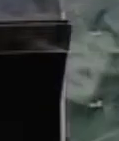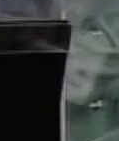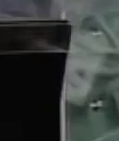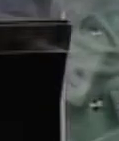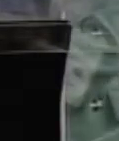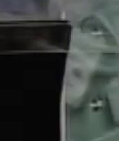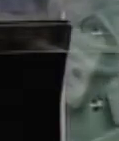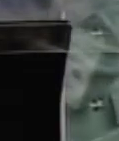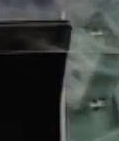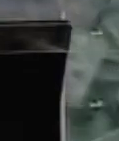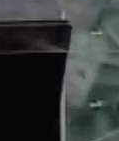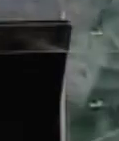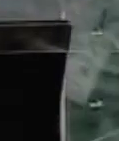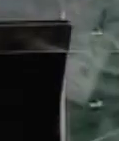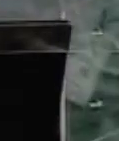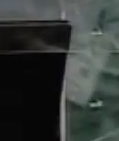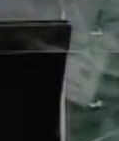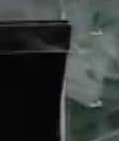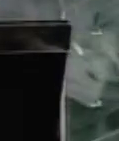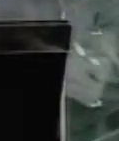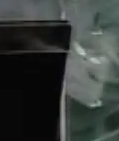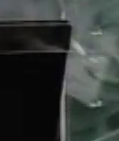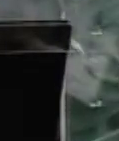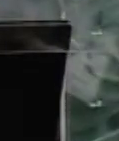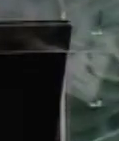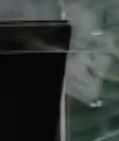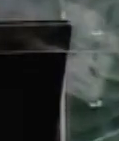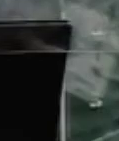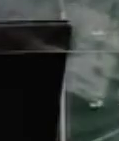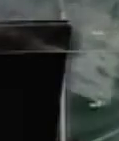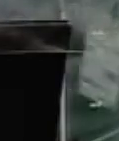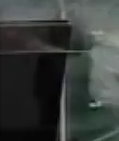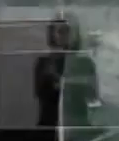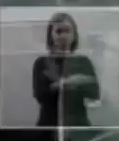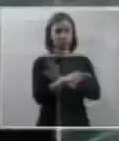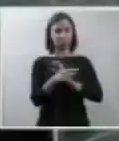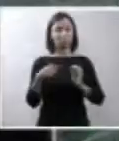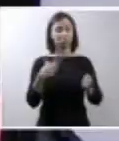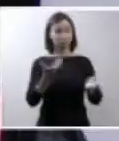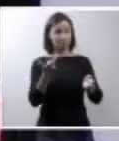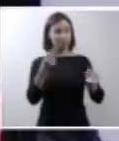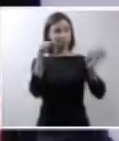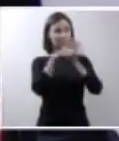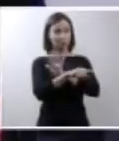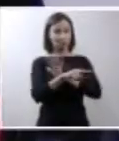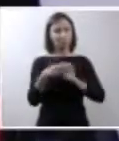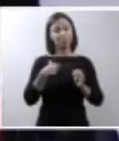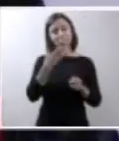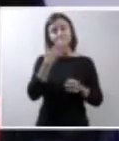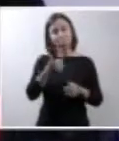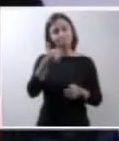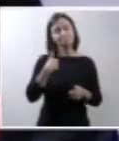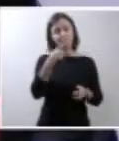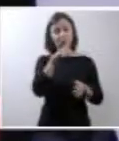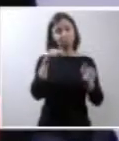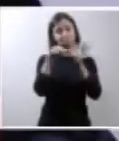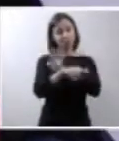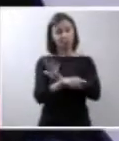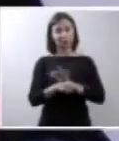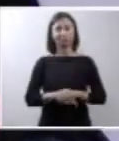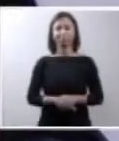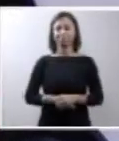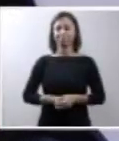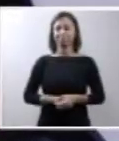Você pode falar. Ministra, está achando que o senhor quer fazer uma pergunta para ela, ela prefere. Está bem, está bem. O ping